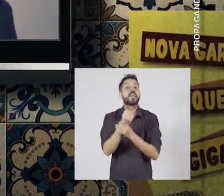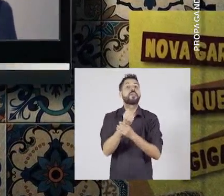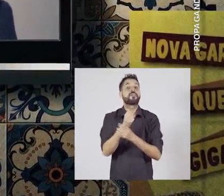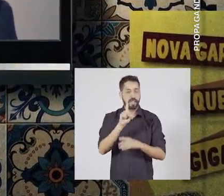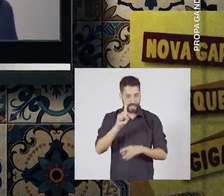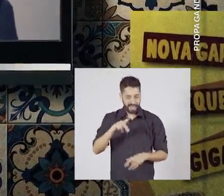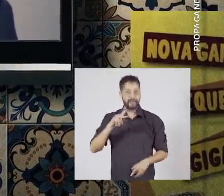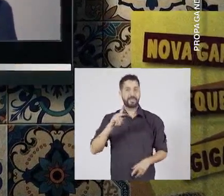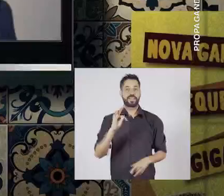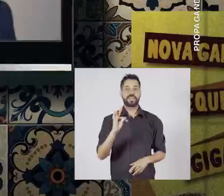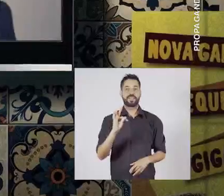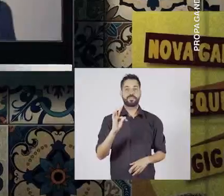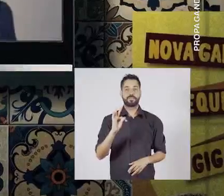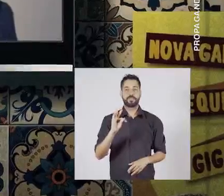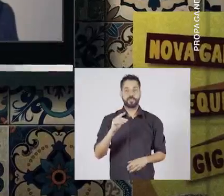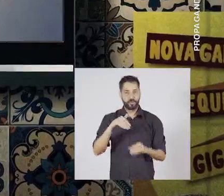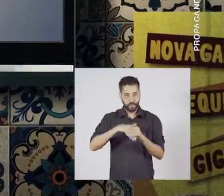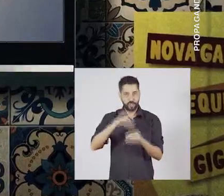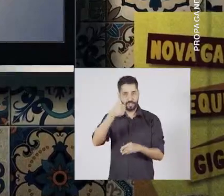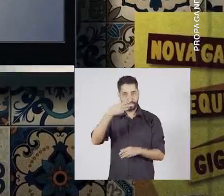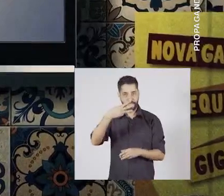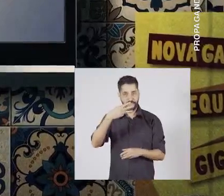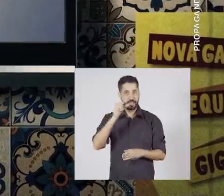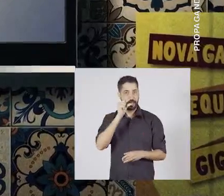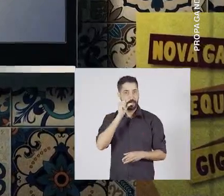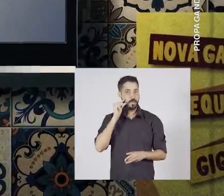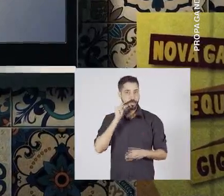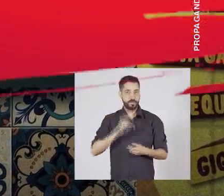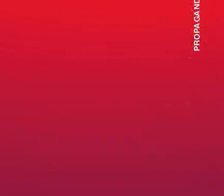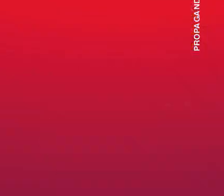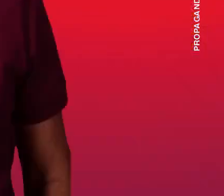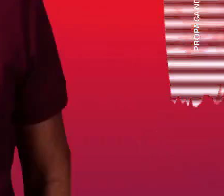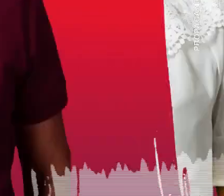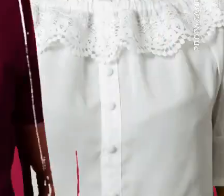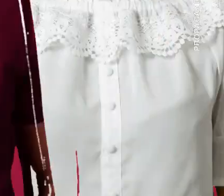vamos ver, quem defende você é PT. Vote Nilmário. Vote 13.